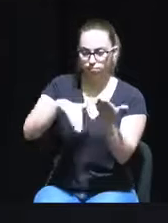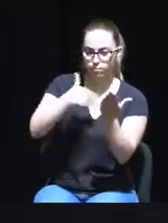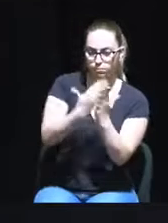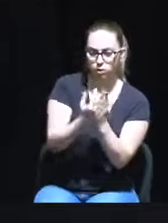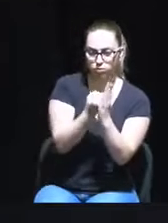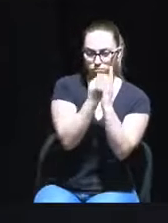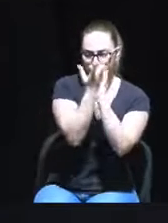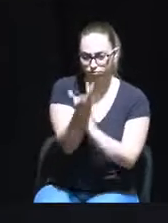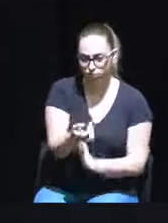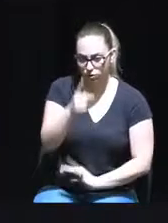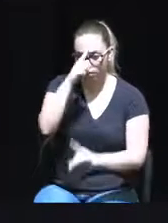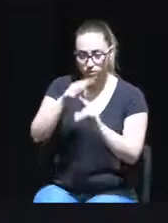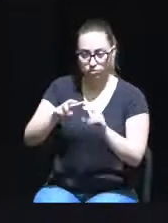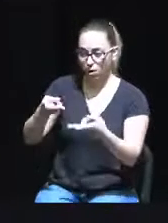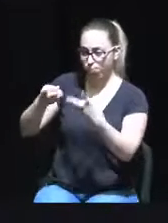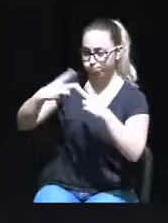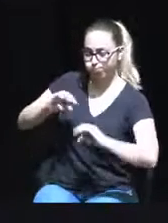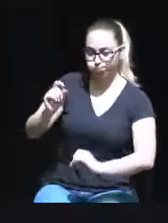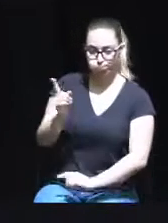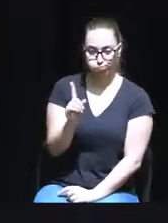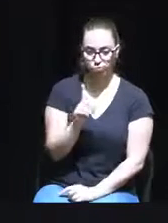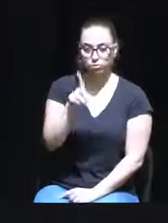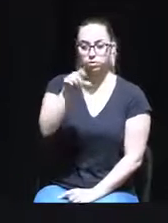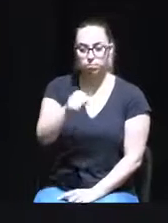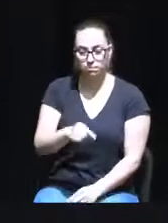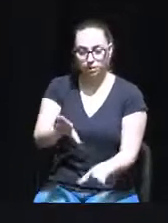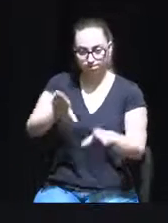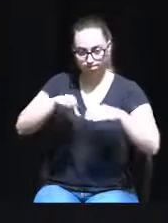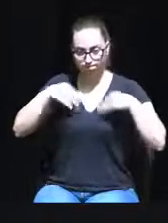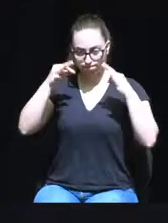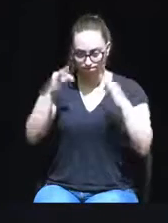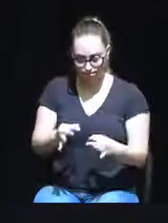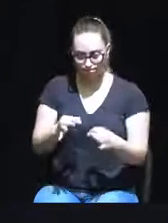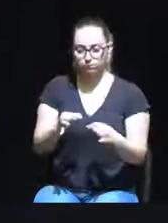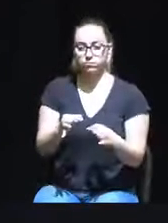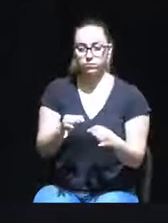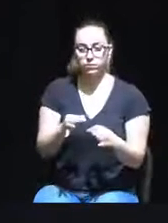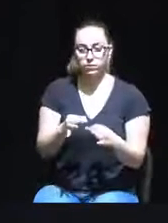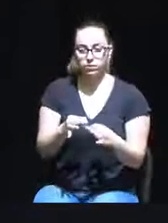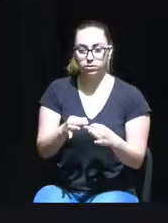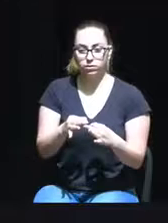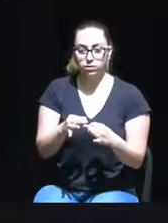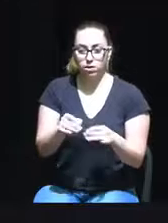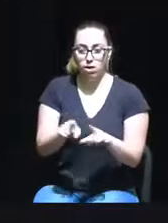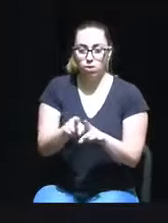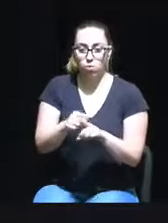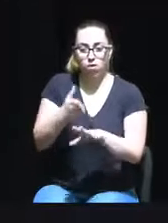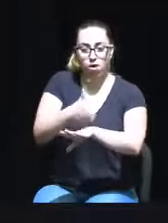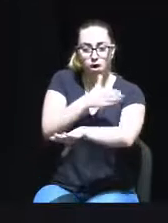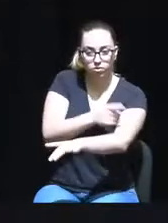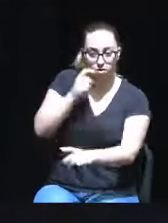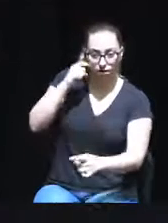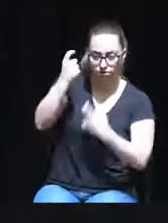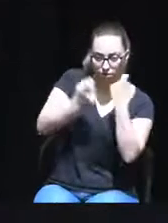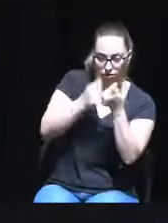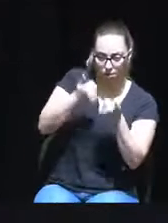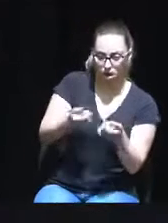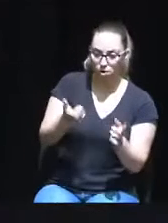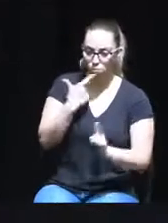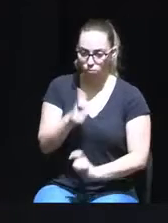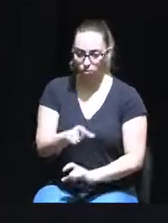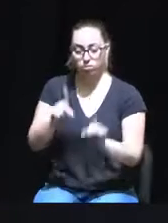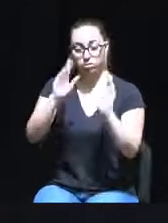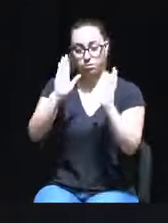que não se procedesse a transferência de competências e se assumissem encargos sem a devida reflexão, devendo exigir-se uma